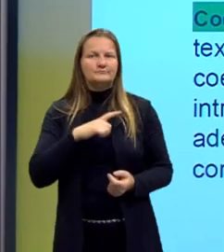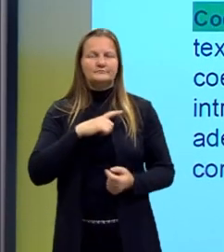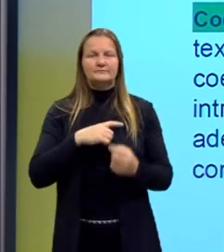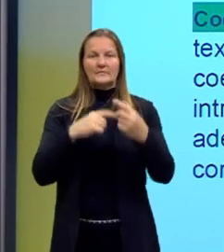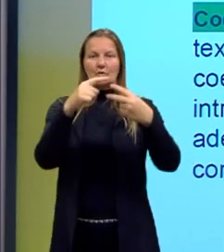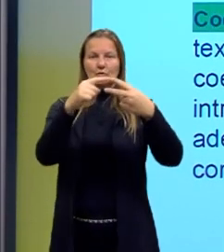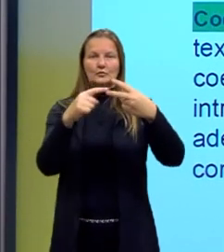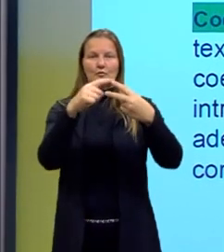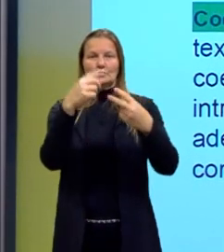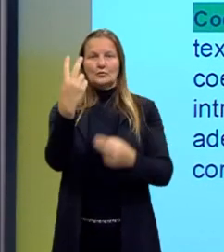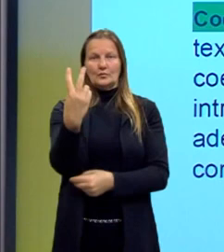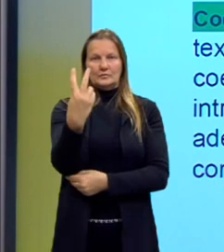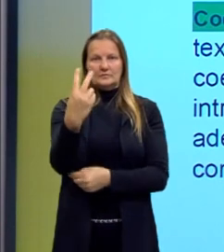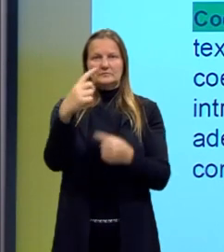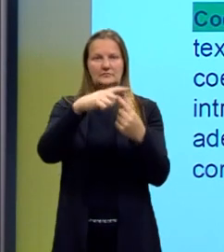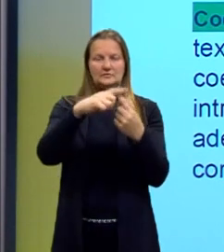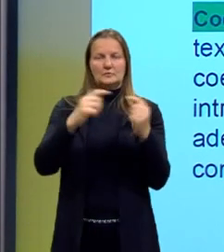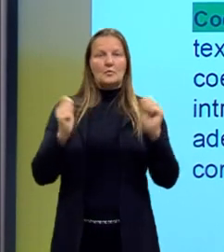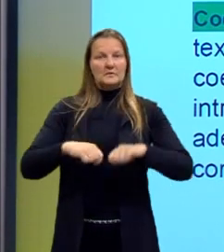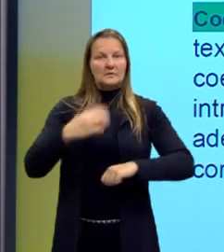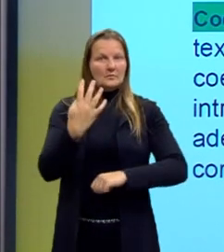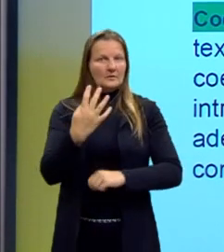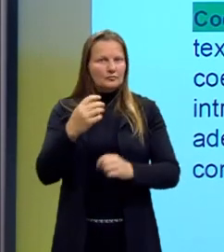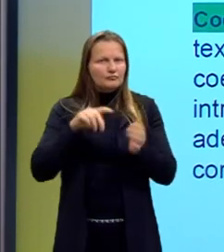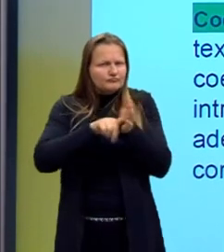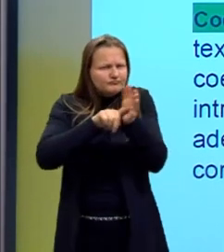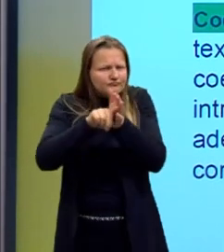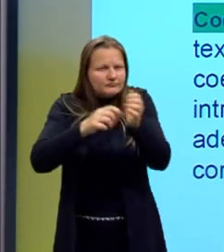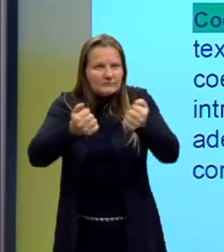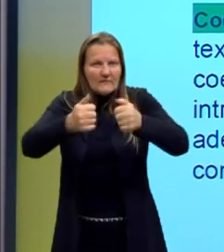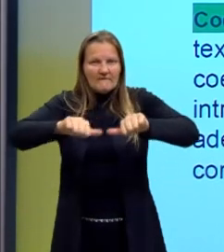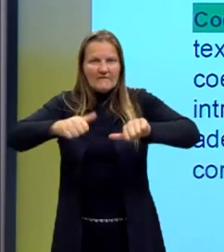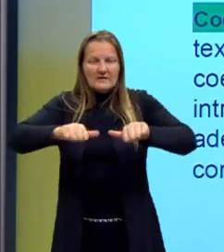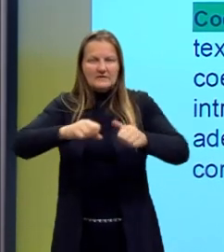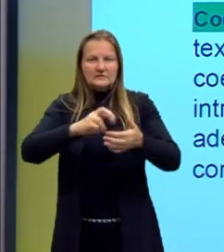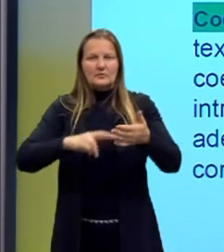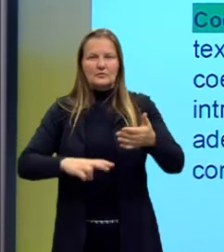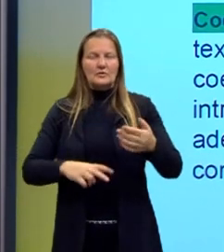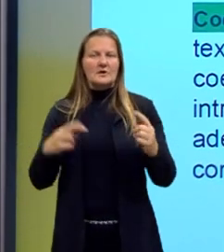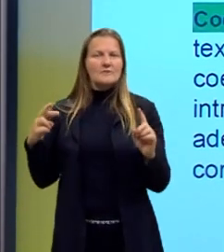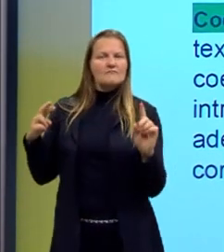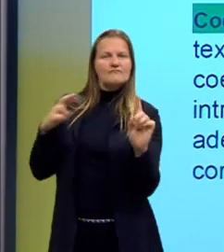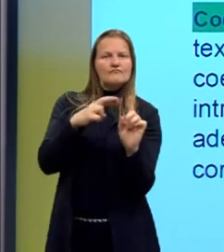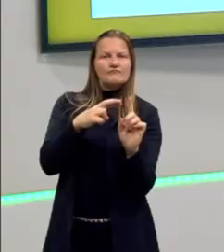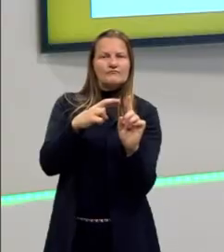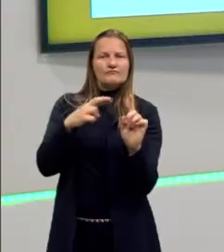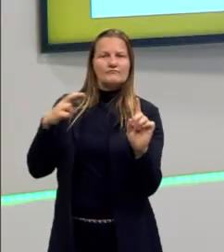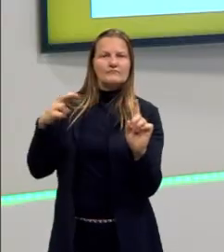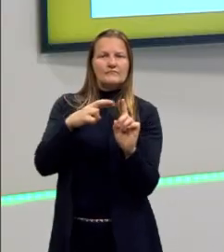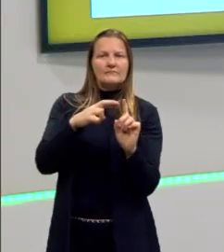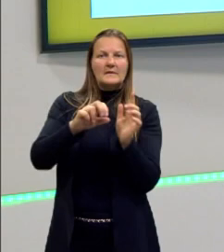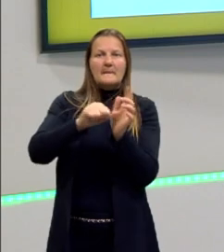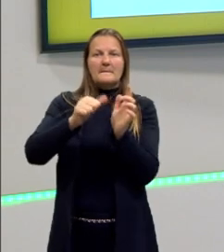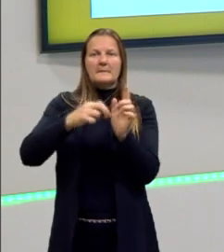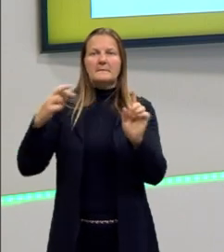aqui dois tipos para a competência 4 avaliar. A coesão referencial. A primeira,